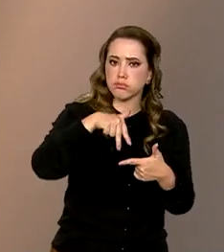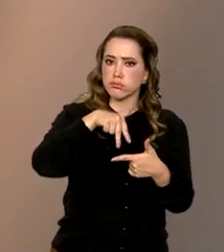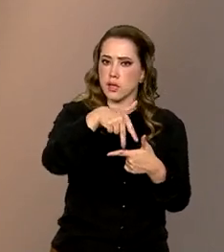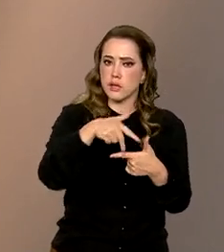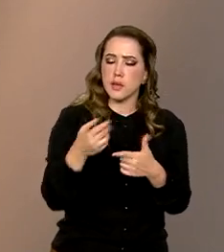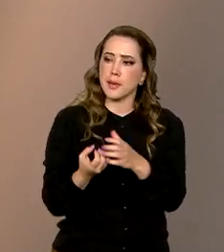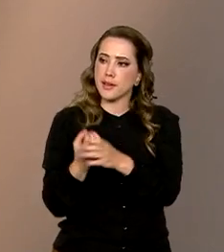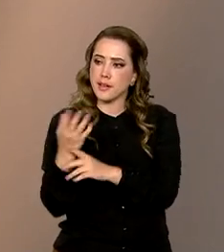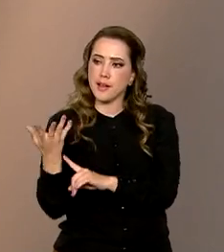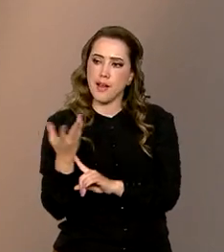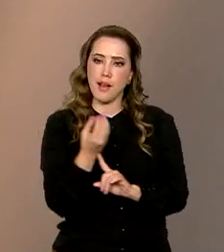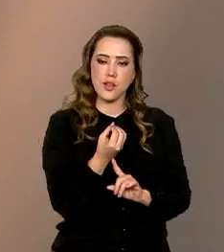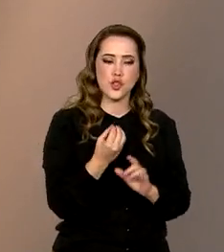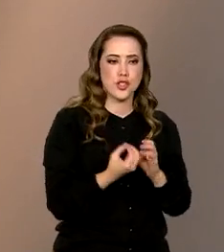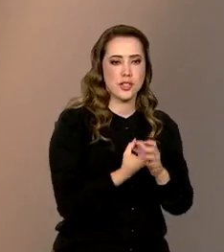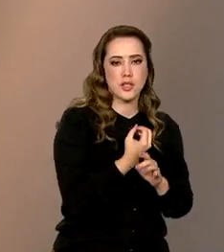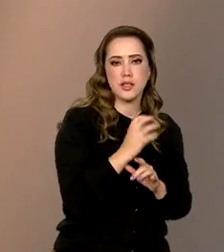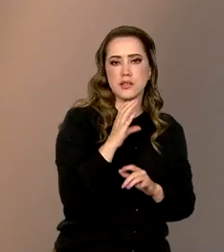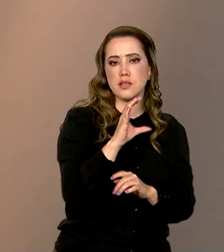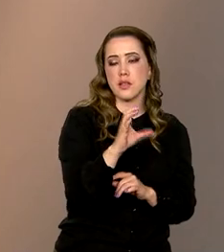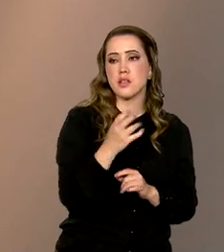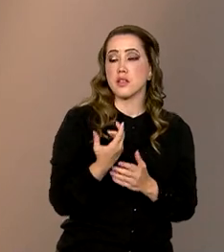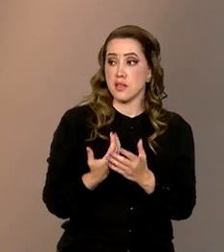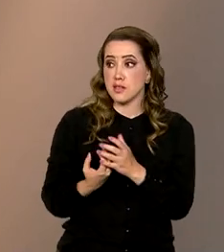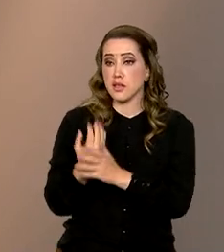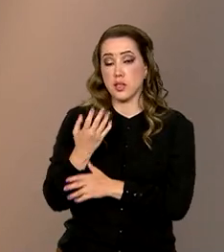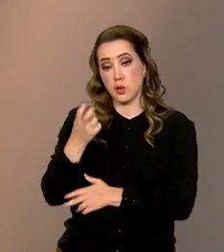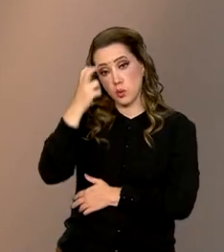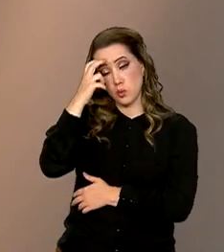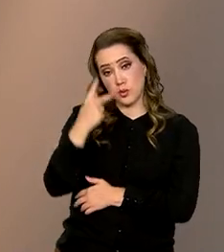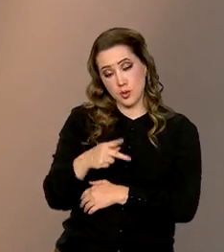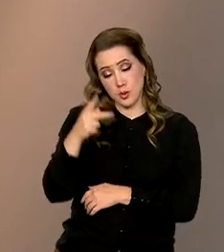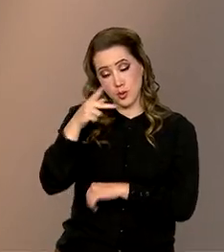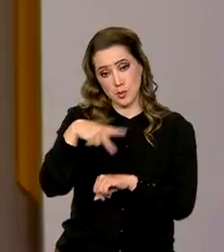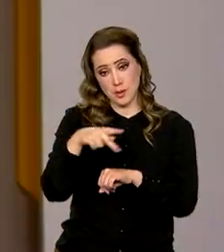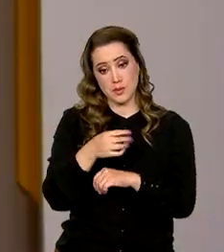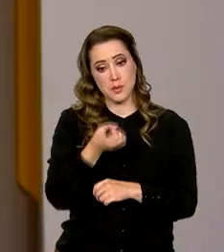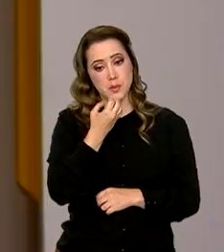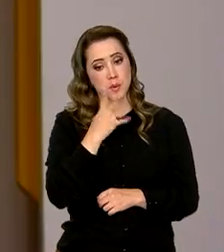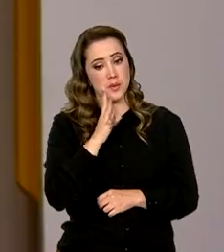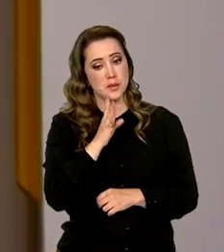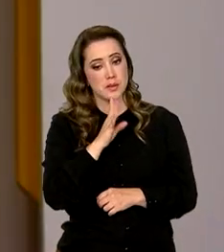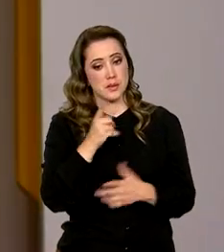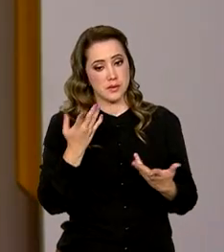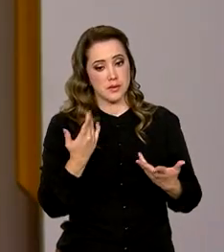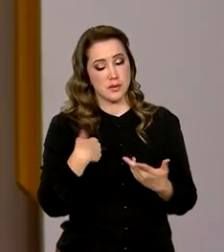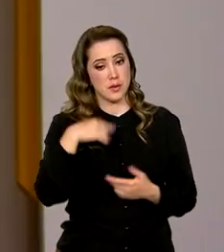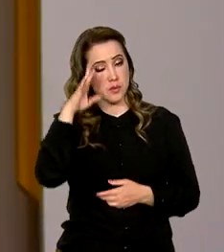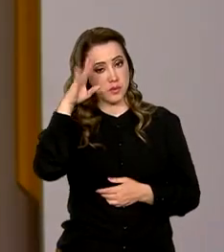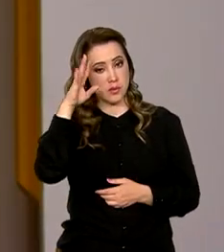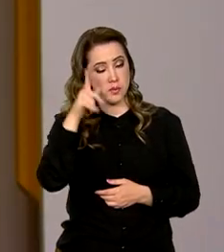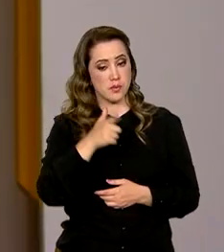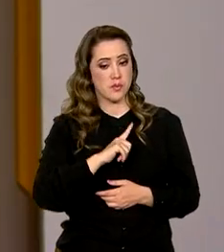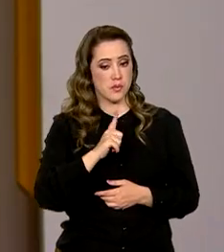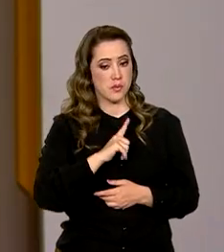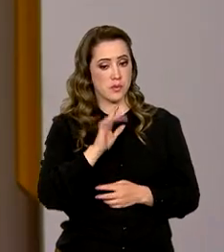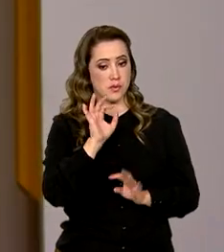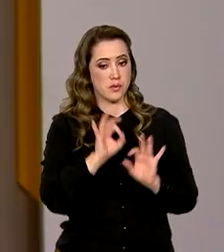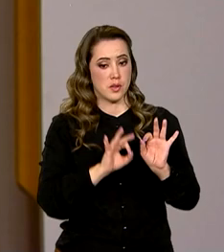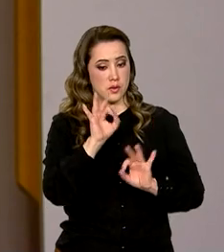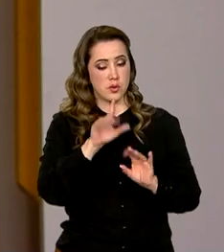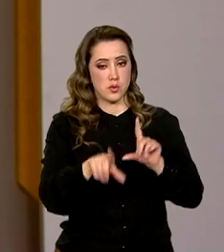arte, produzem ciência, que estão aí produzindo cultura no nosso país. Muito bom. Bom, eu imagino que já está